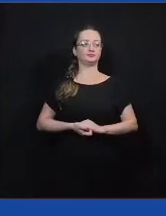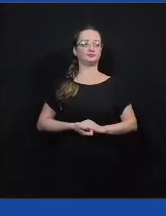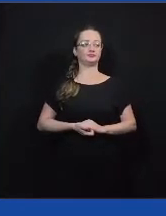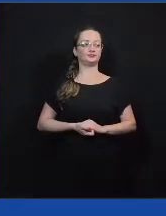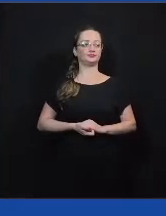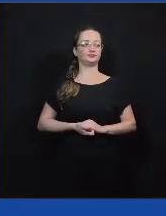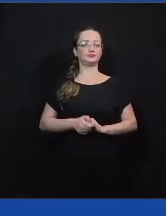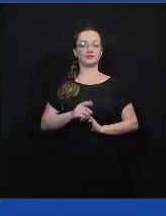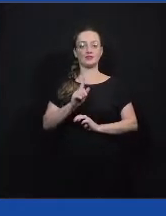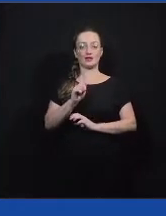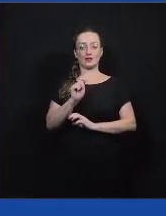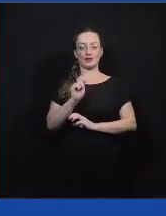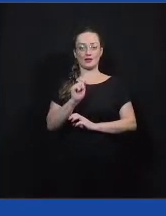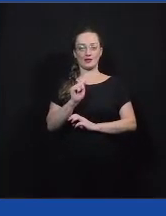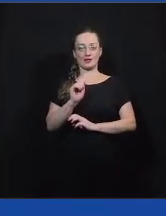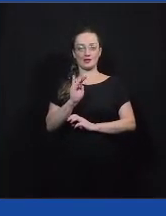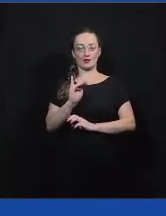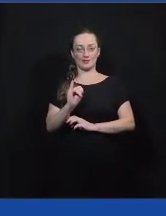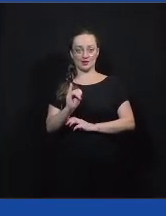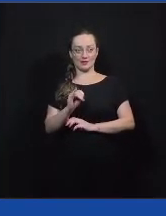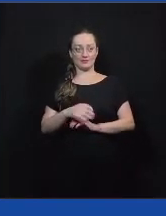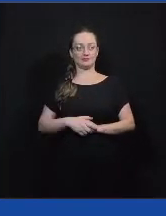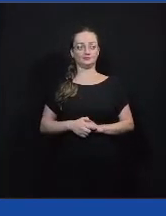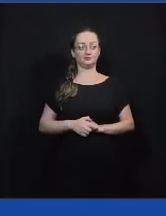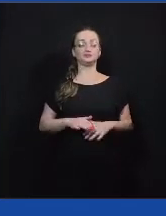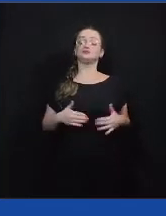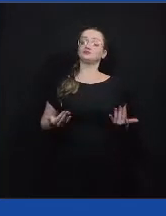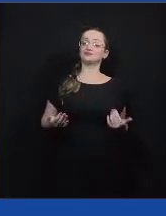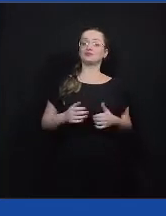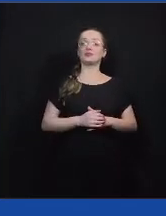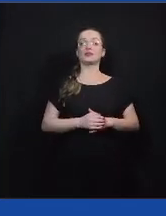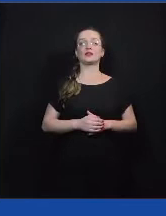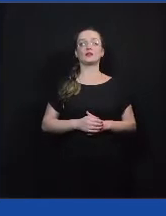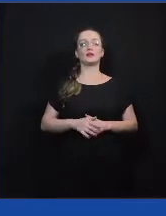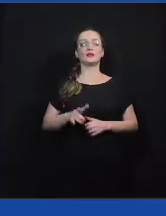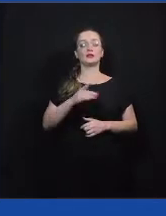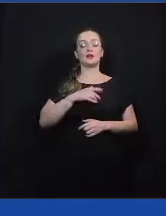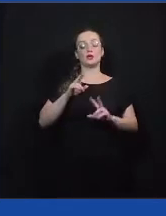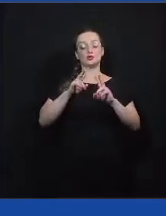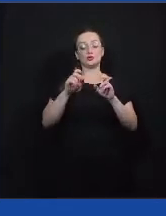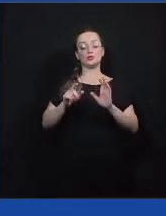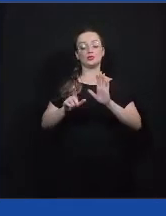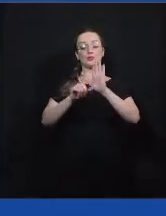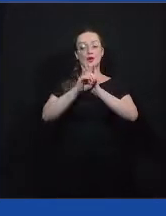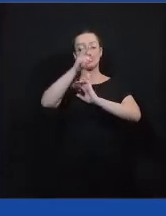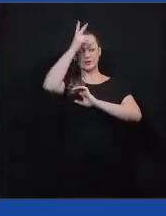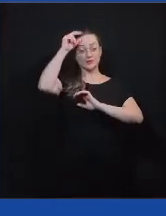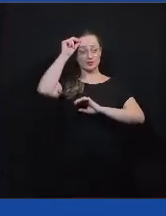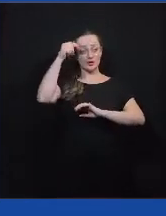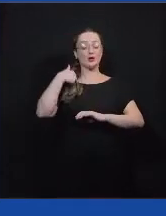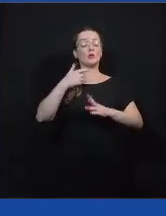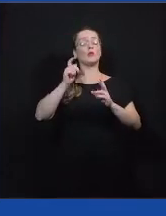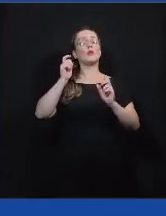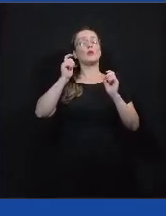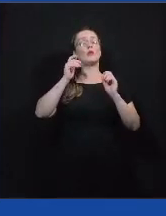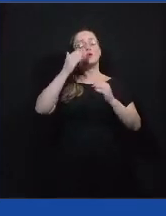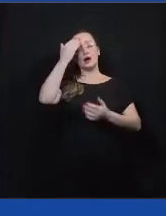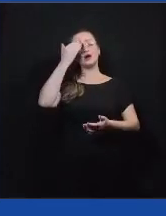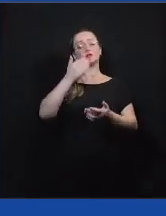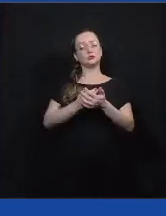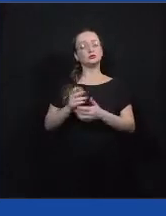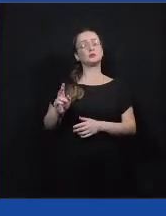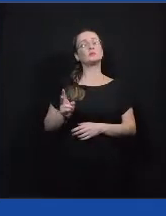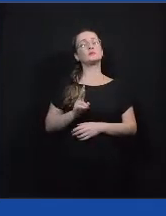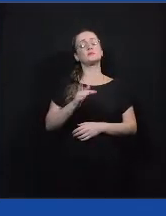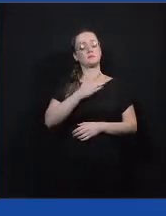Gabi? Oi. Então, nessa questão da lei orgânica, eu acho que foi muito válida nós conhecermos, porque, assim, nós conhecemos